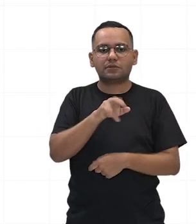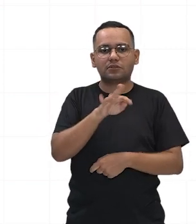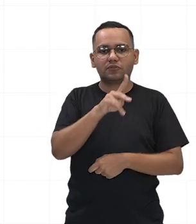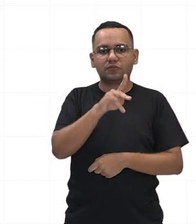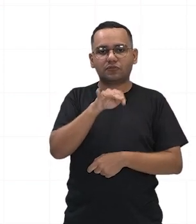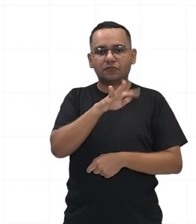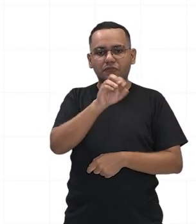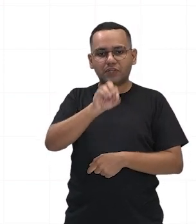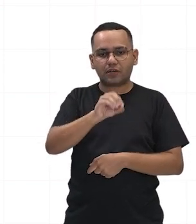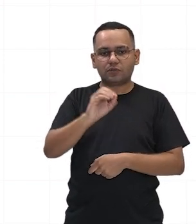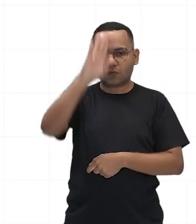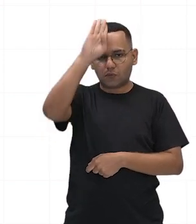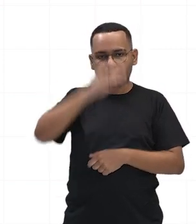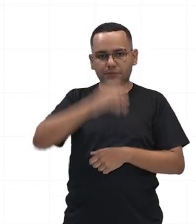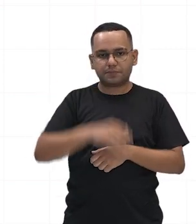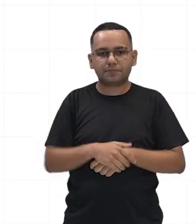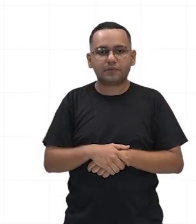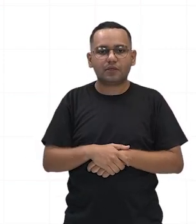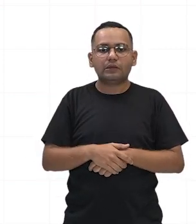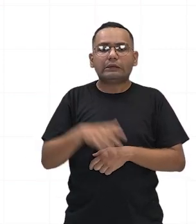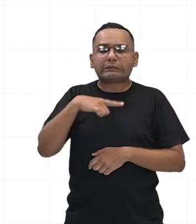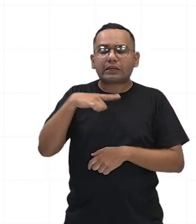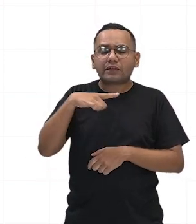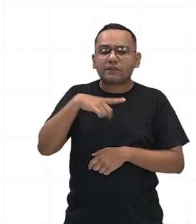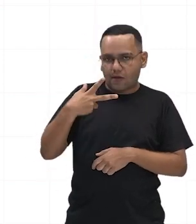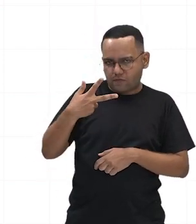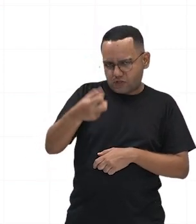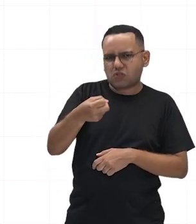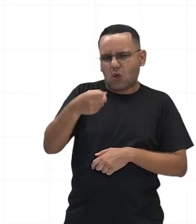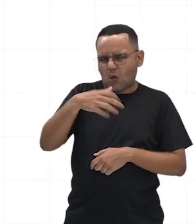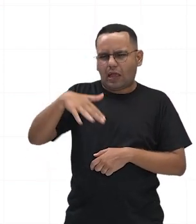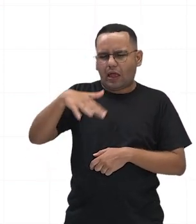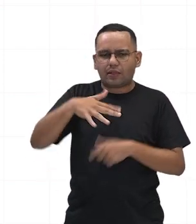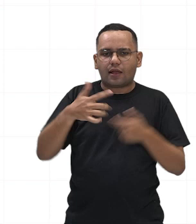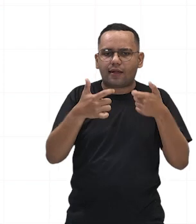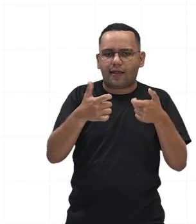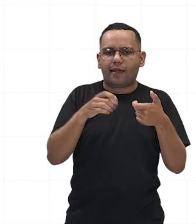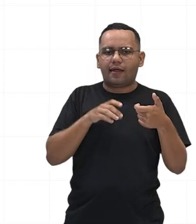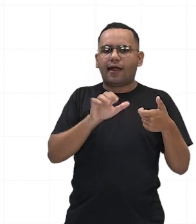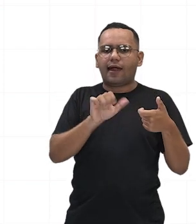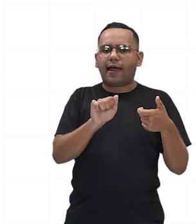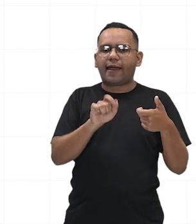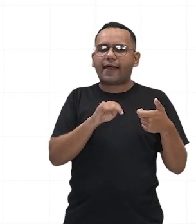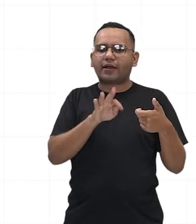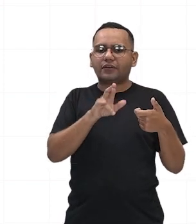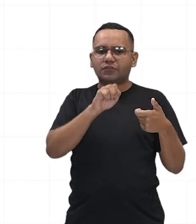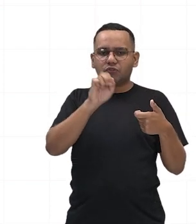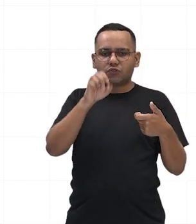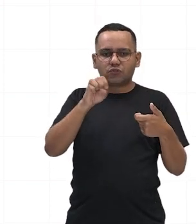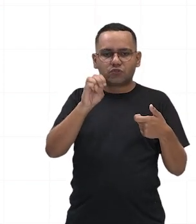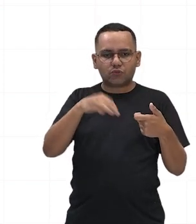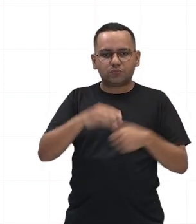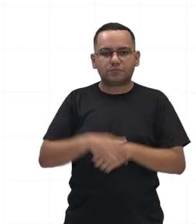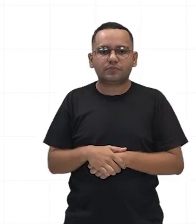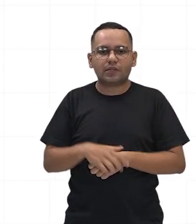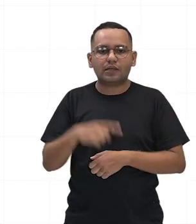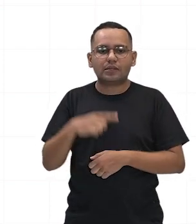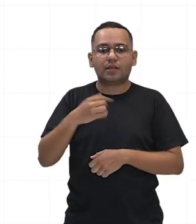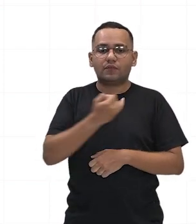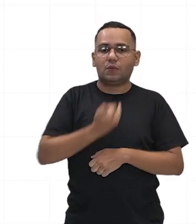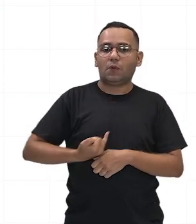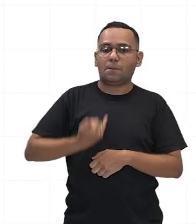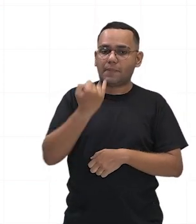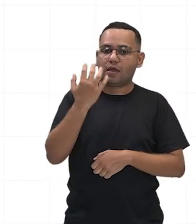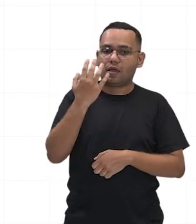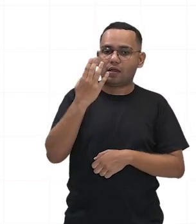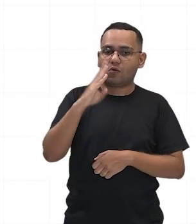Axiom deu início ao Império Romano, tendo Otávio nomeado Augusto, seu primeiro